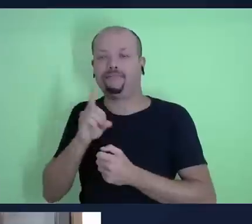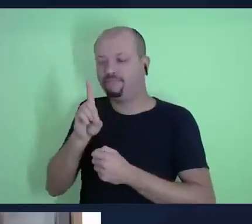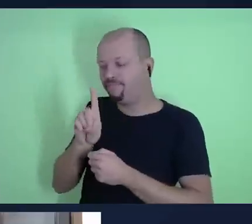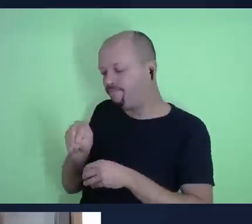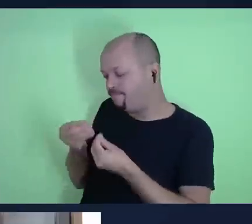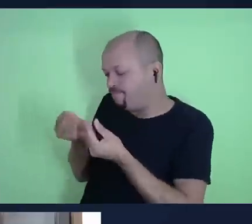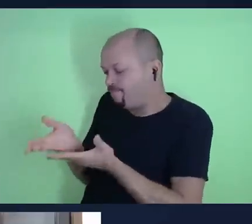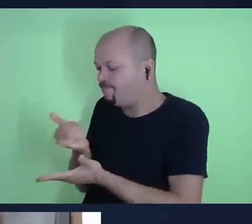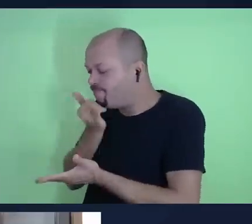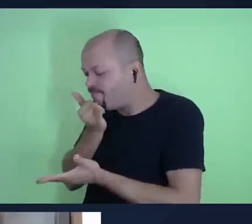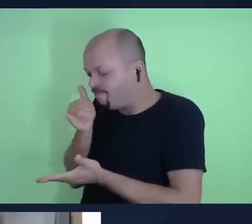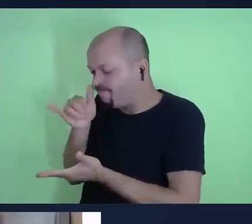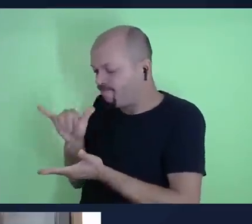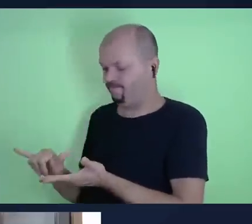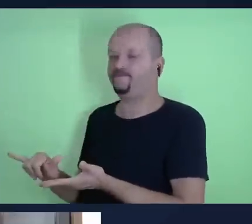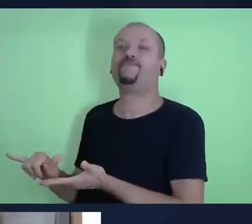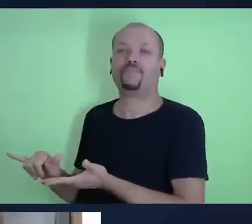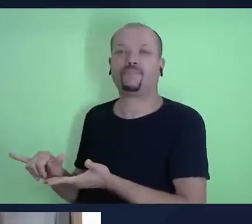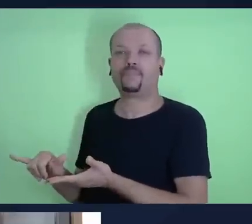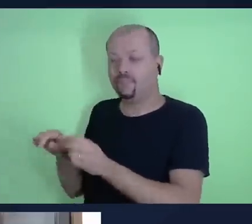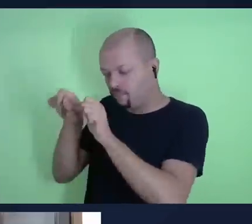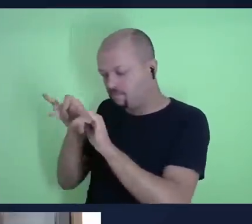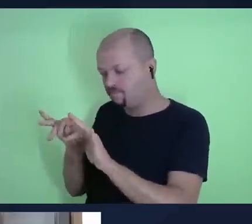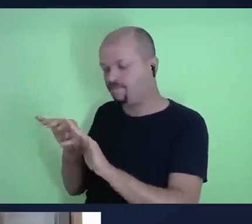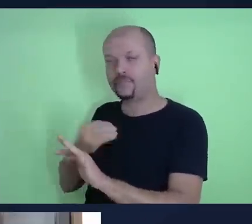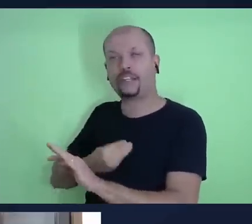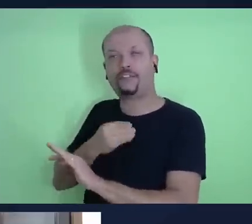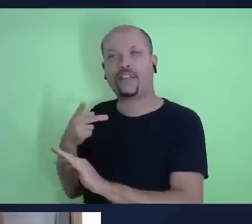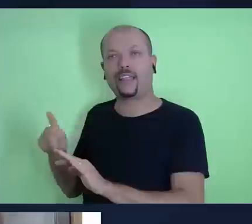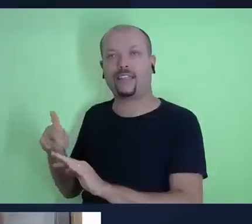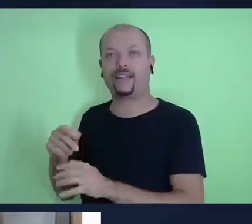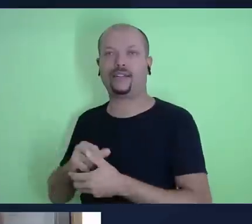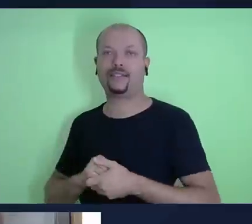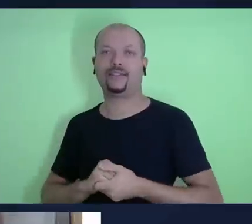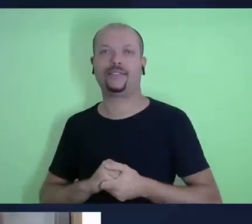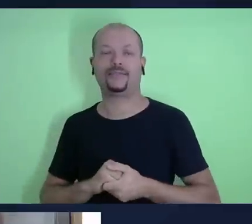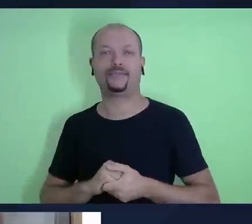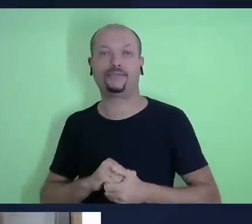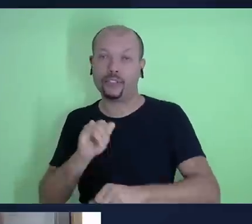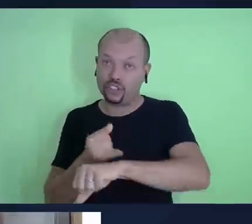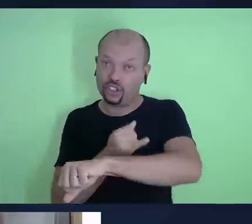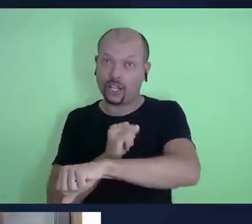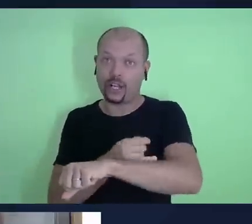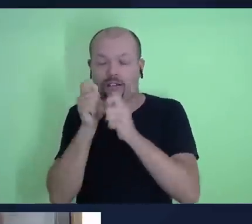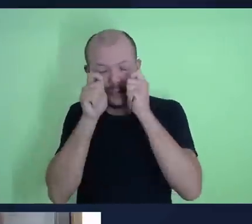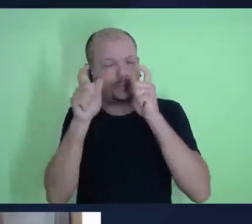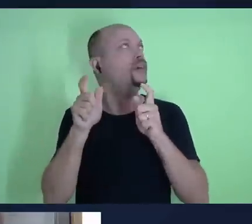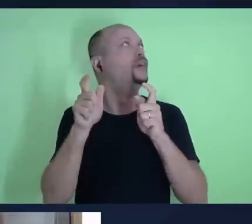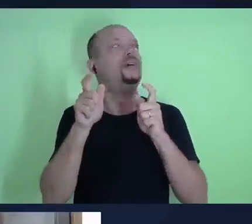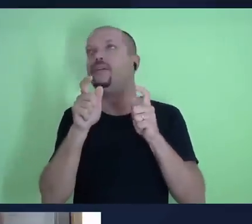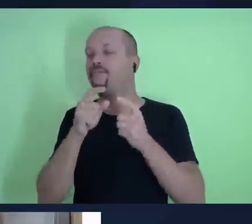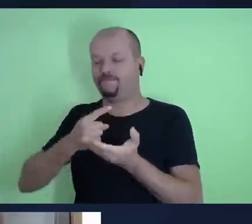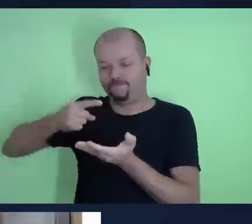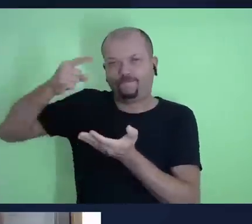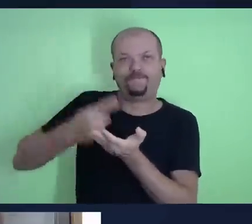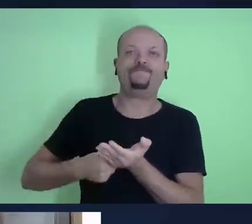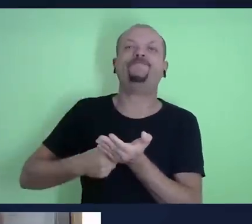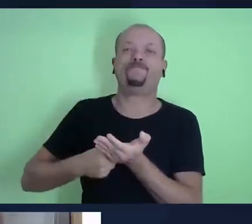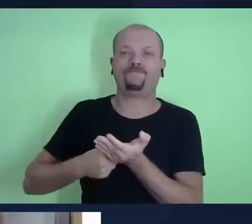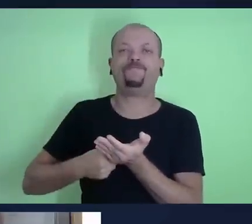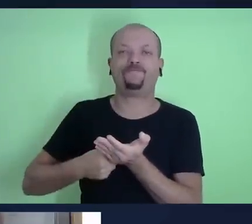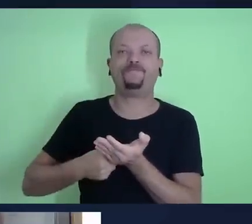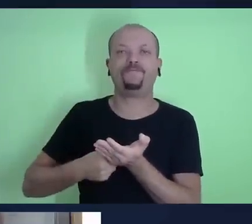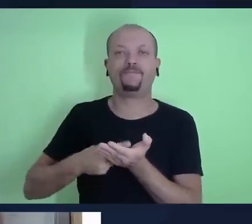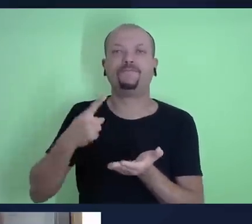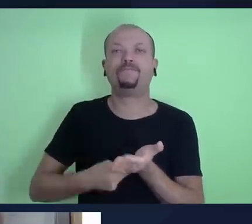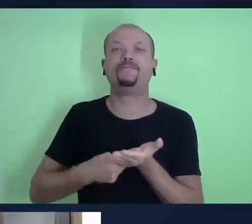iria continuar abençoando a vida dele. Jacó se acorda e faz um pacto com Deus, né? Ele